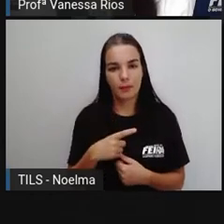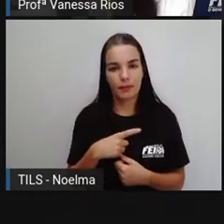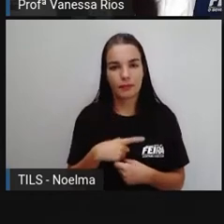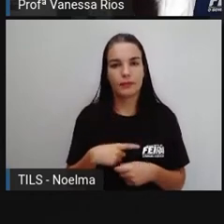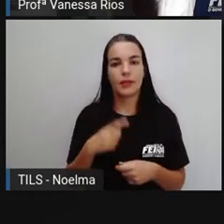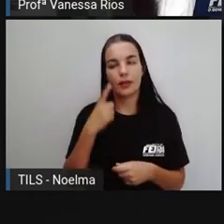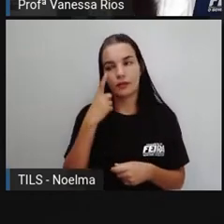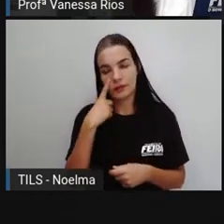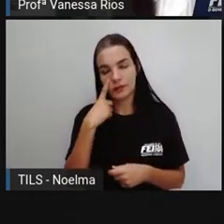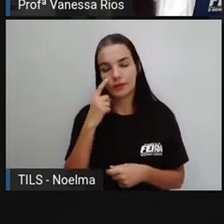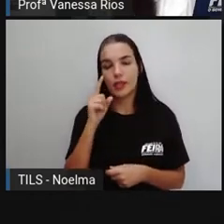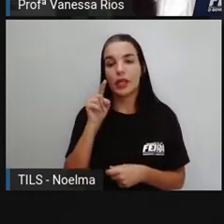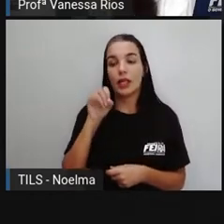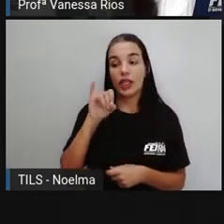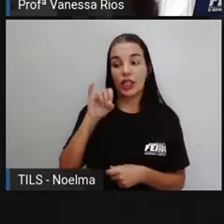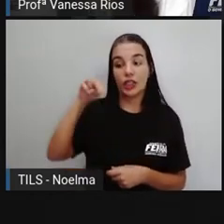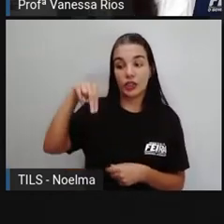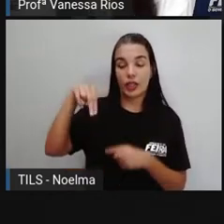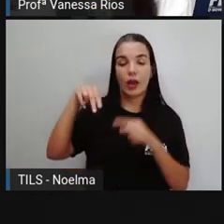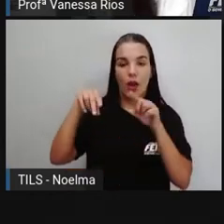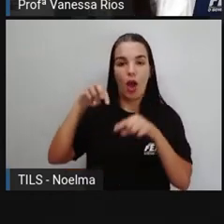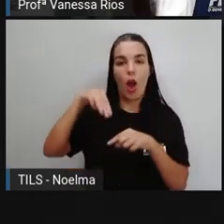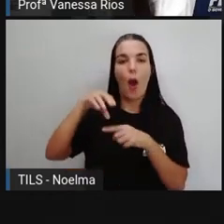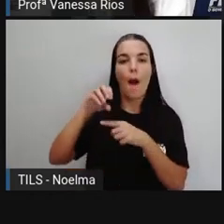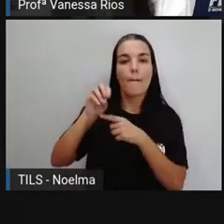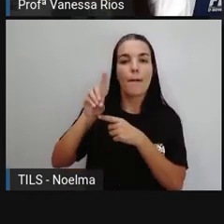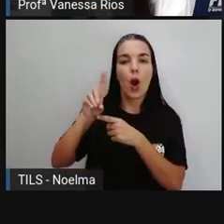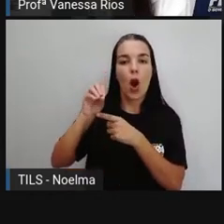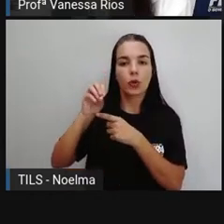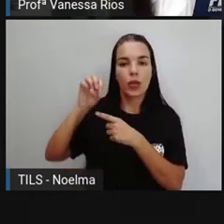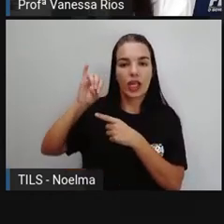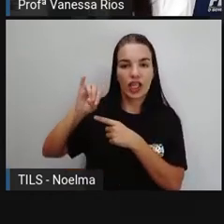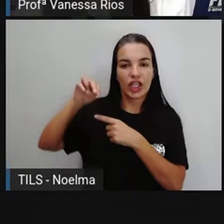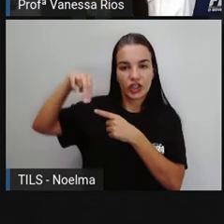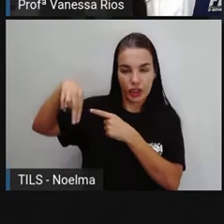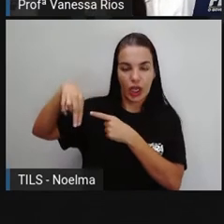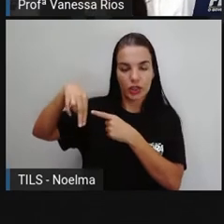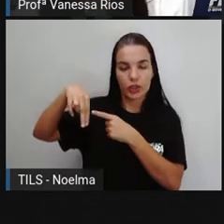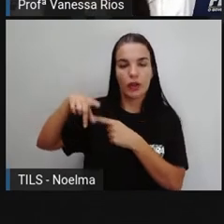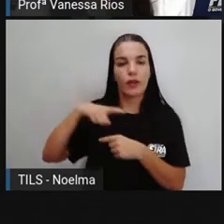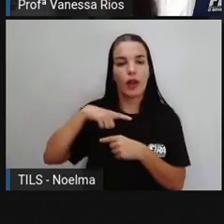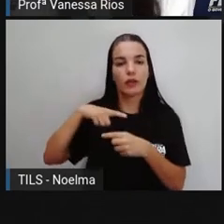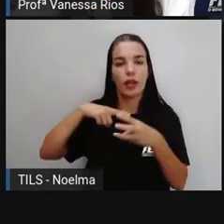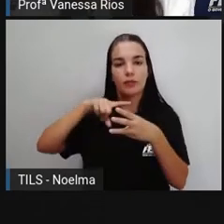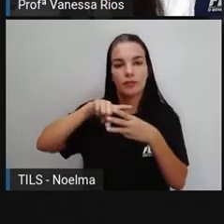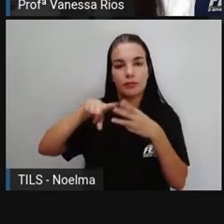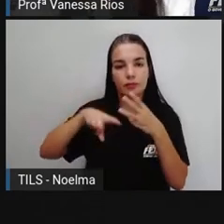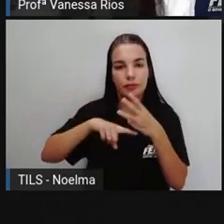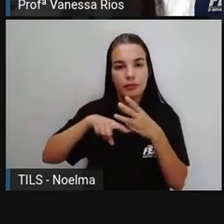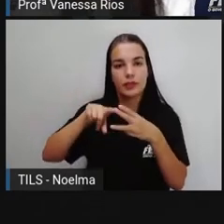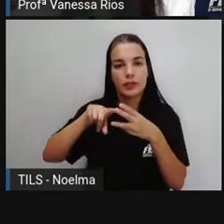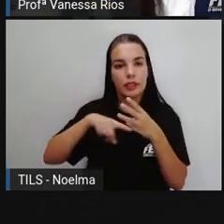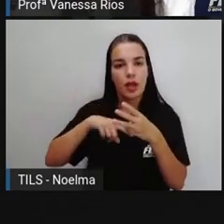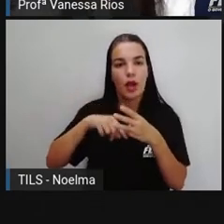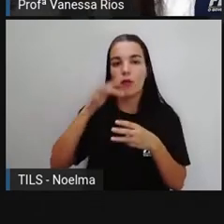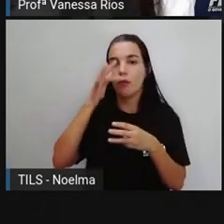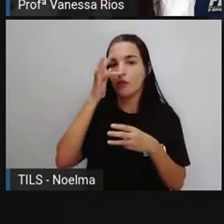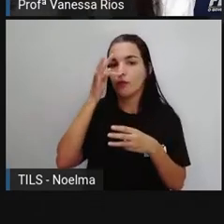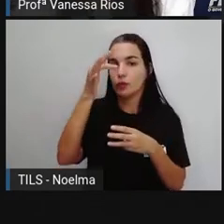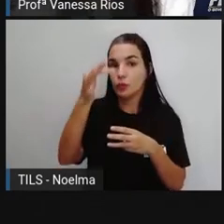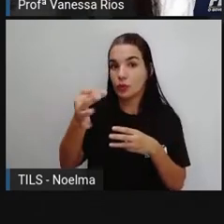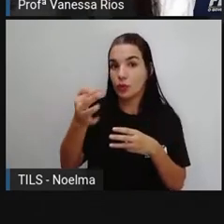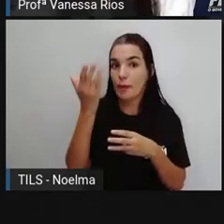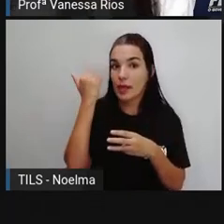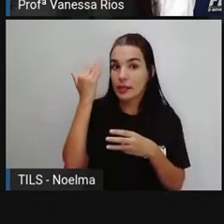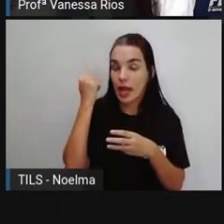gente viu que o indicativo, ele tem dois tipos de presente, né? Tem futuro do passado e futuro do presente. Mas aí